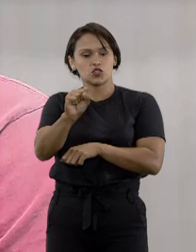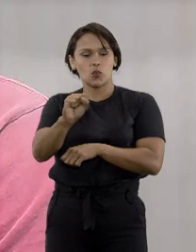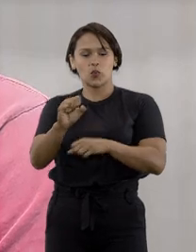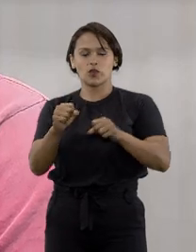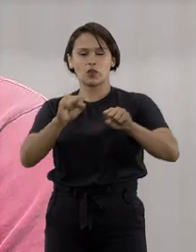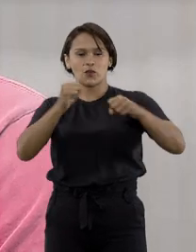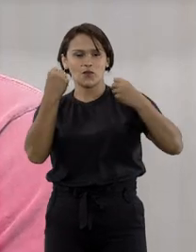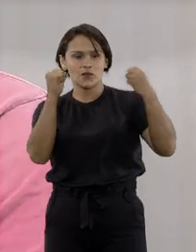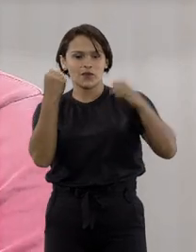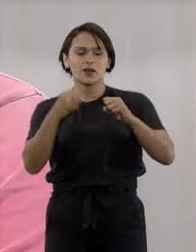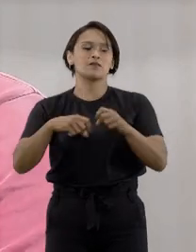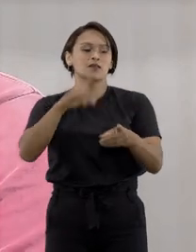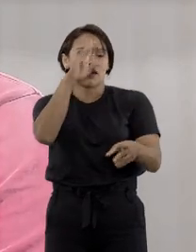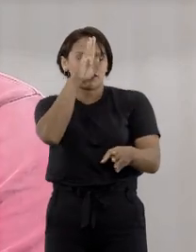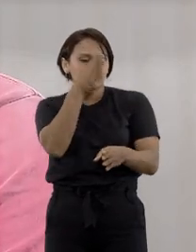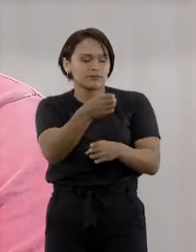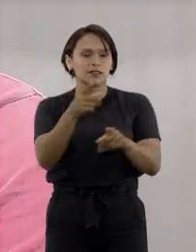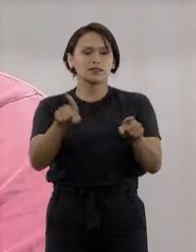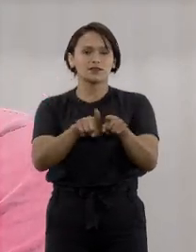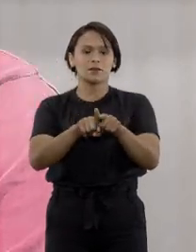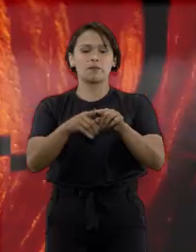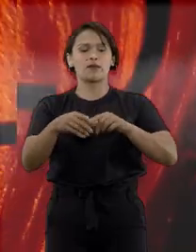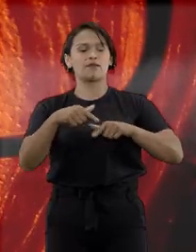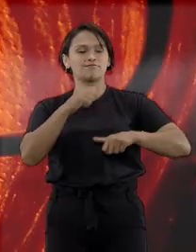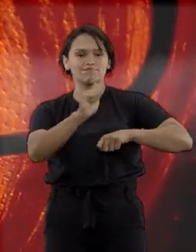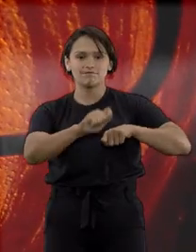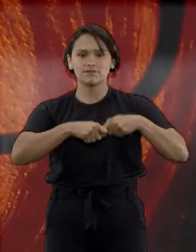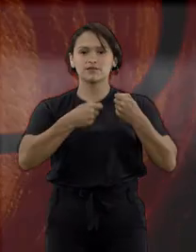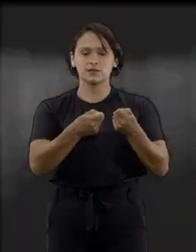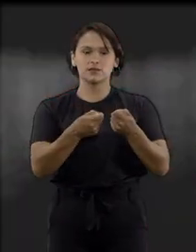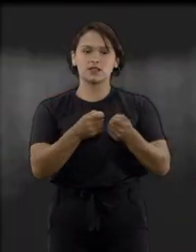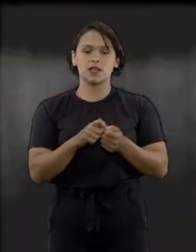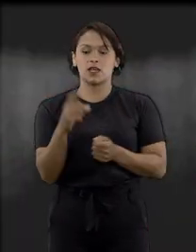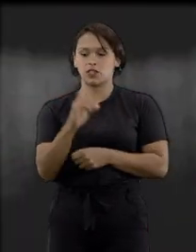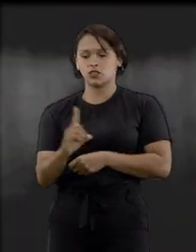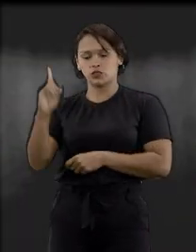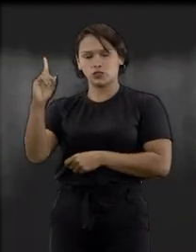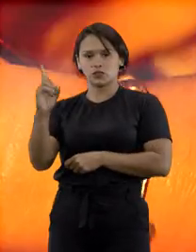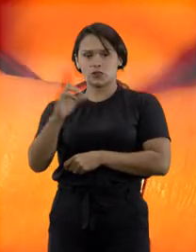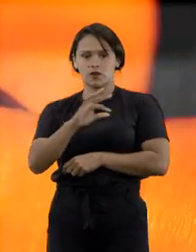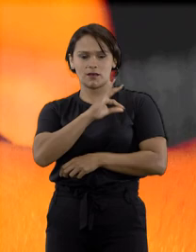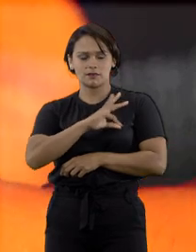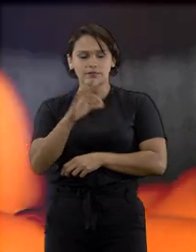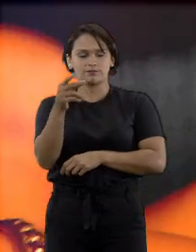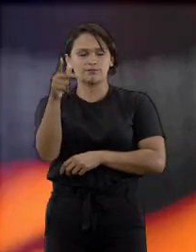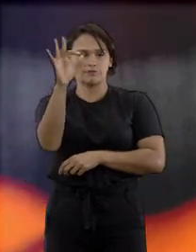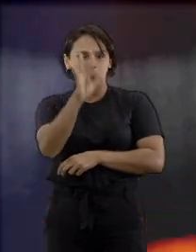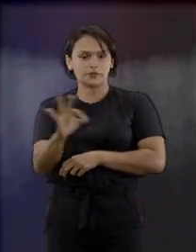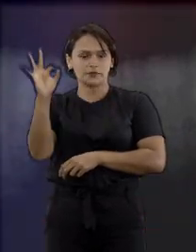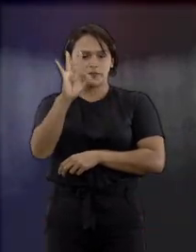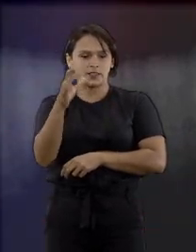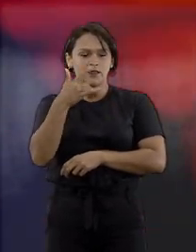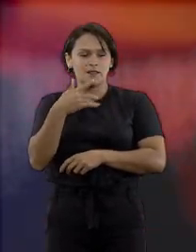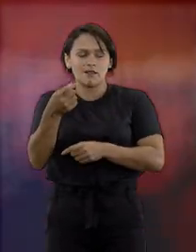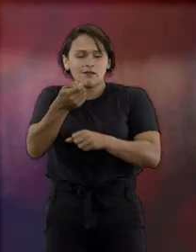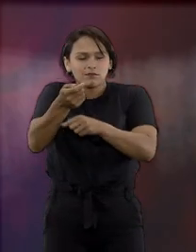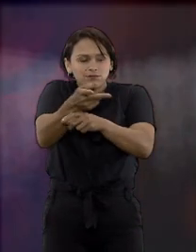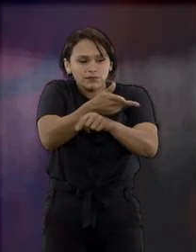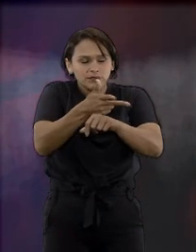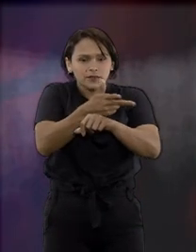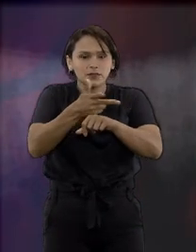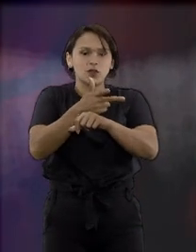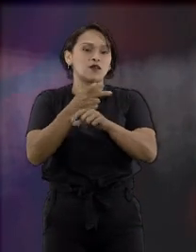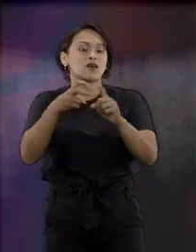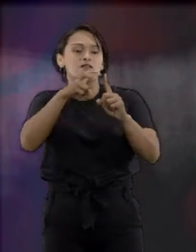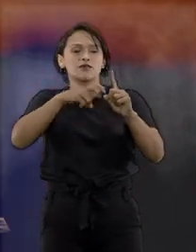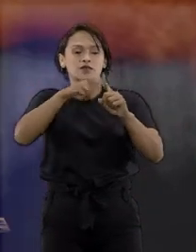7 ou 8 fabricantes diretos também atuando dentro. De um lado, a Polícia Federal investigava a autoria e os